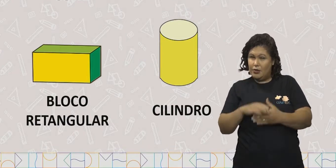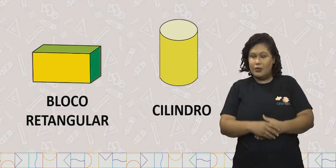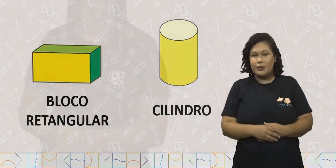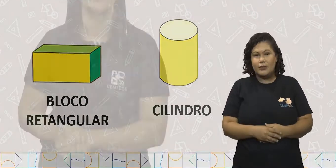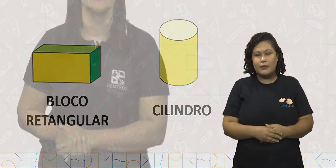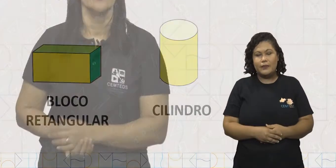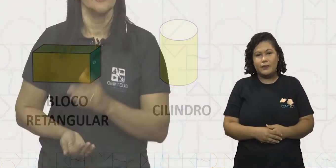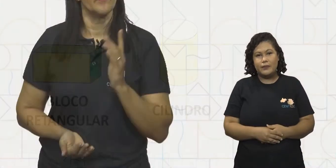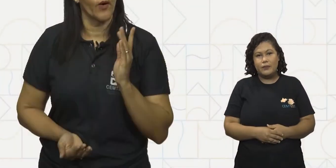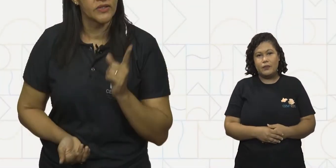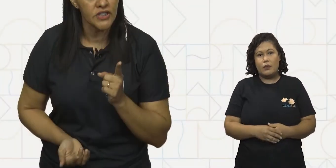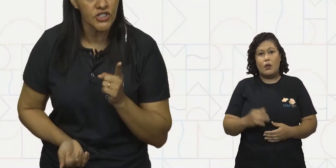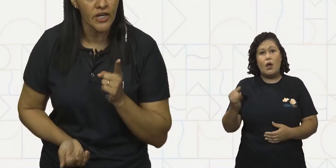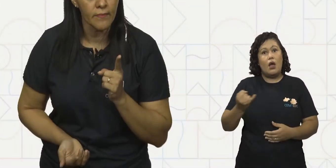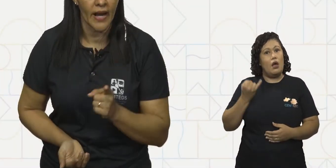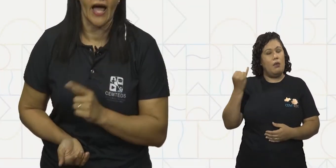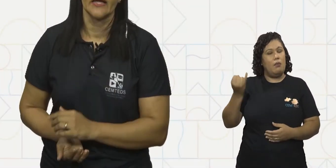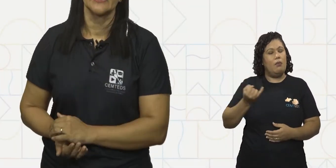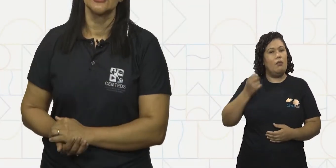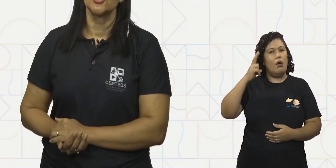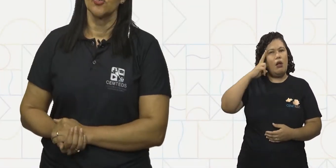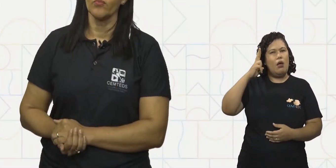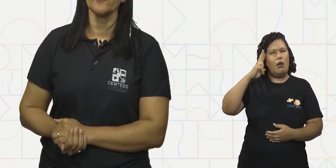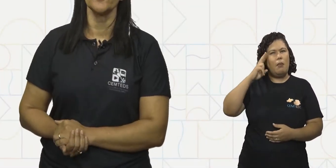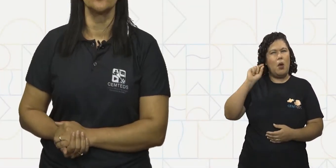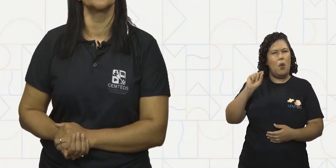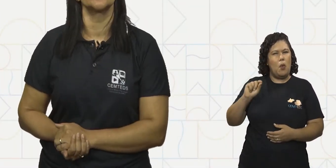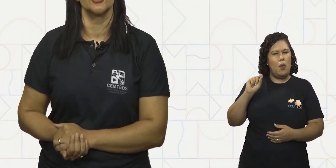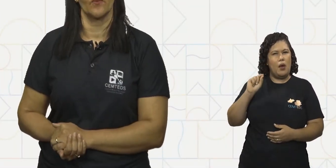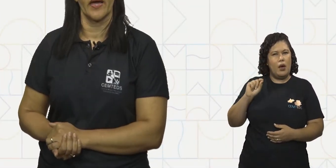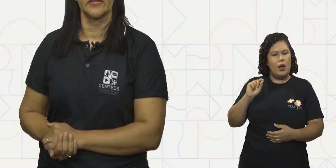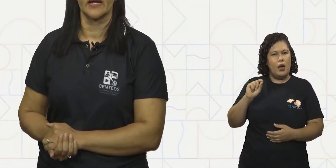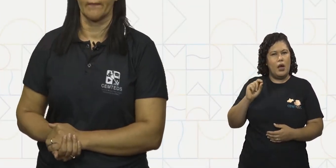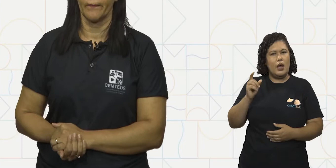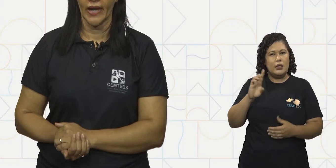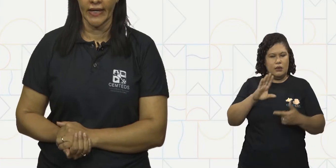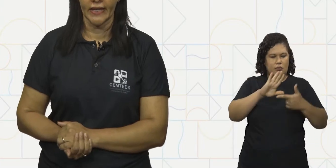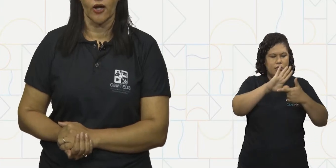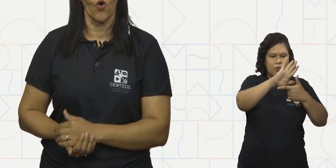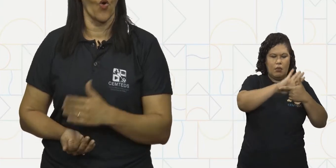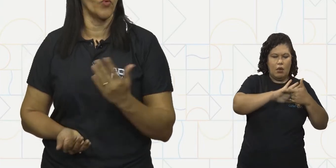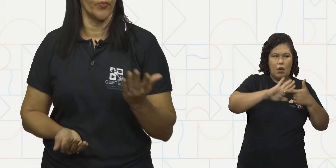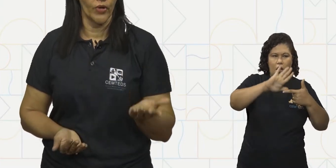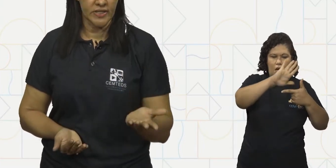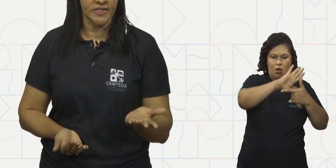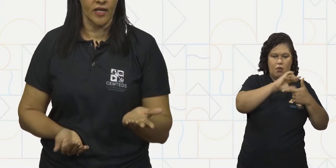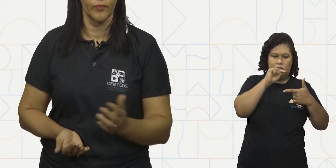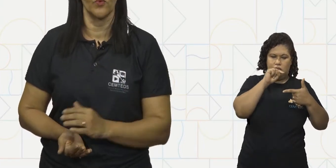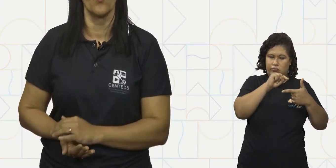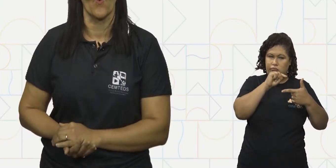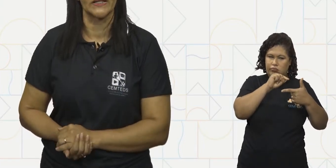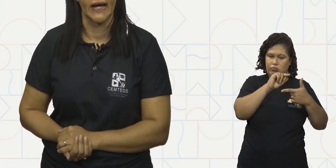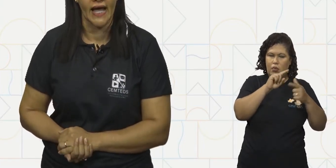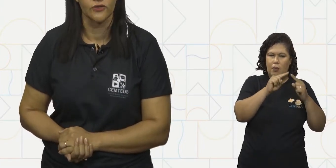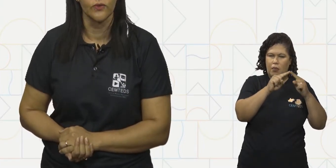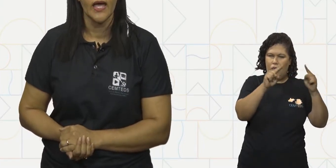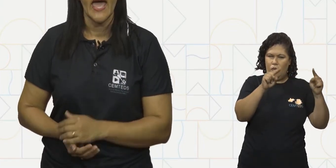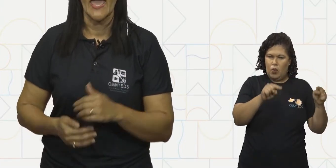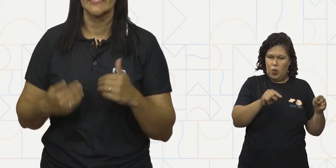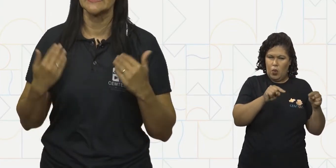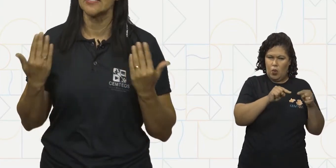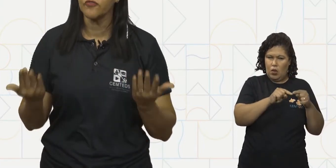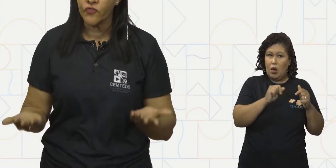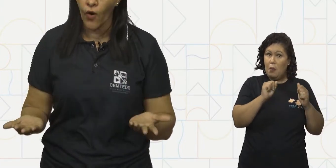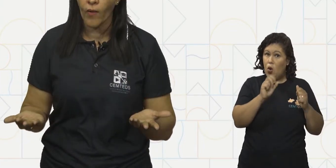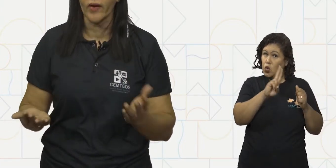figuras. Importante lembrar que de uma figura geométrica plana, como, por exemplo, o quadrado,